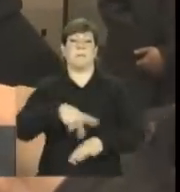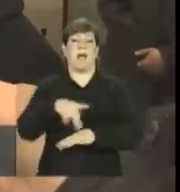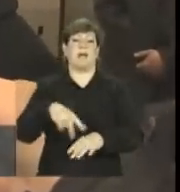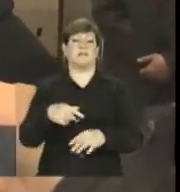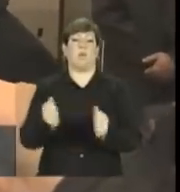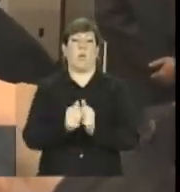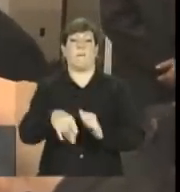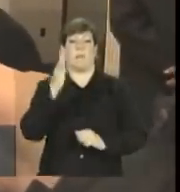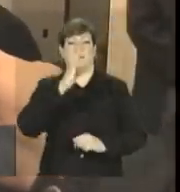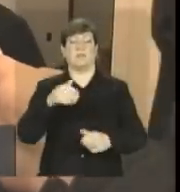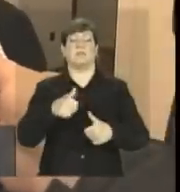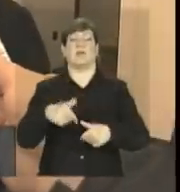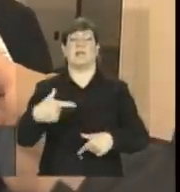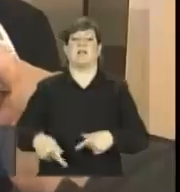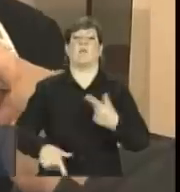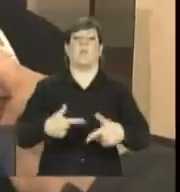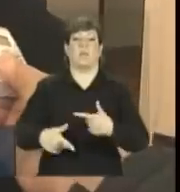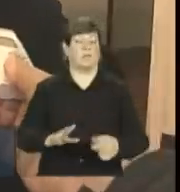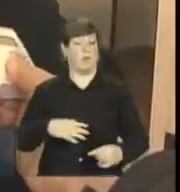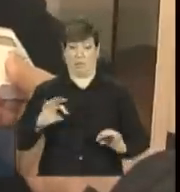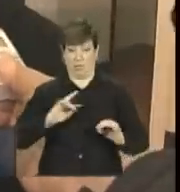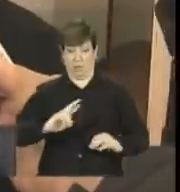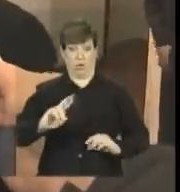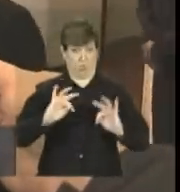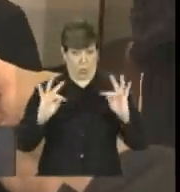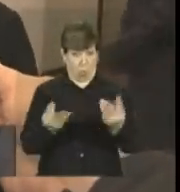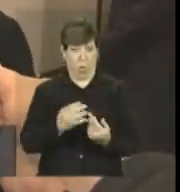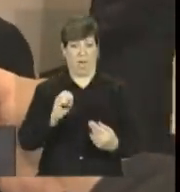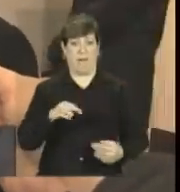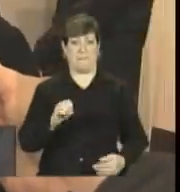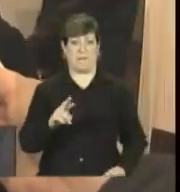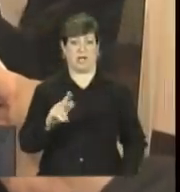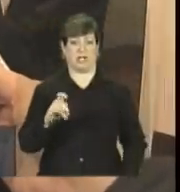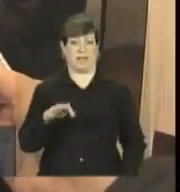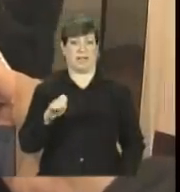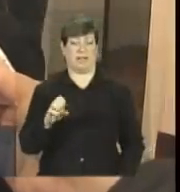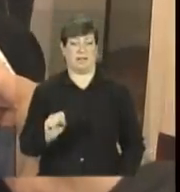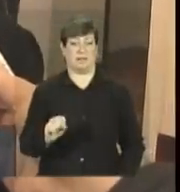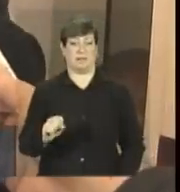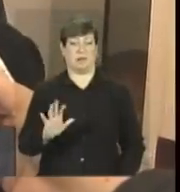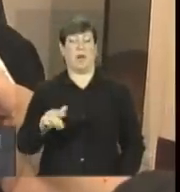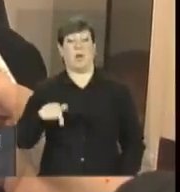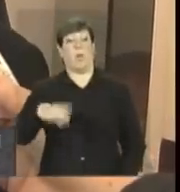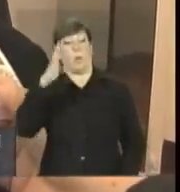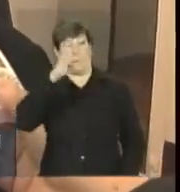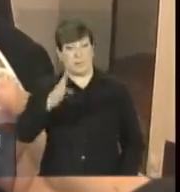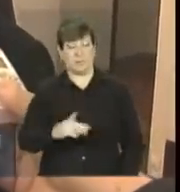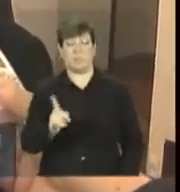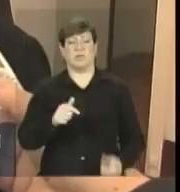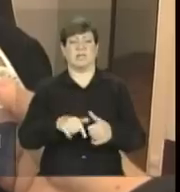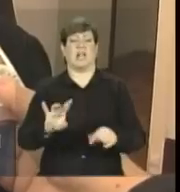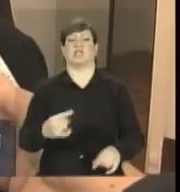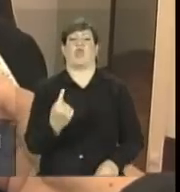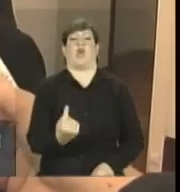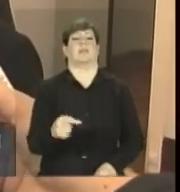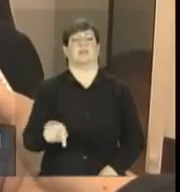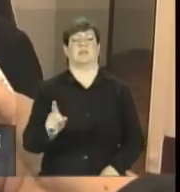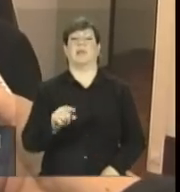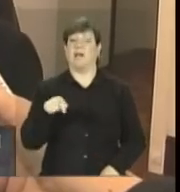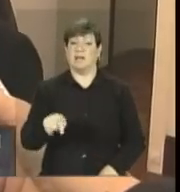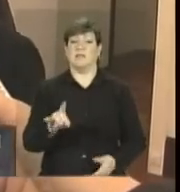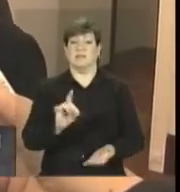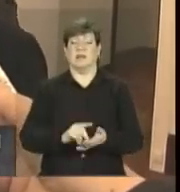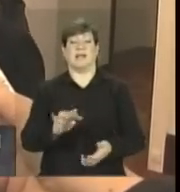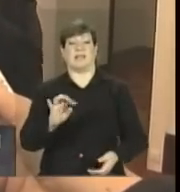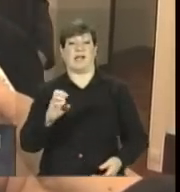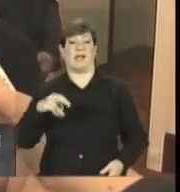emergentes. Não, mas não precisa, o Brasil não vai fazer, está sozinho nisso. Isso é uma constatação